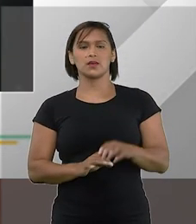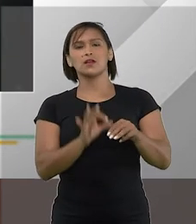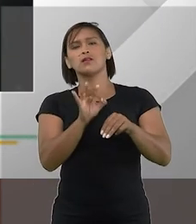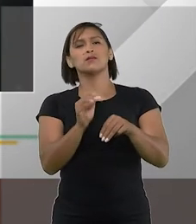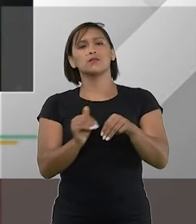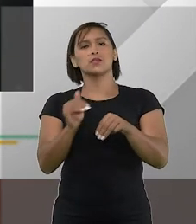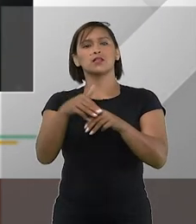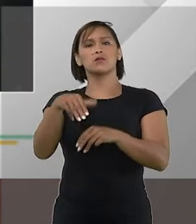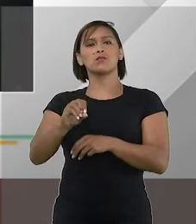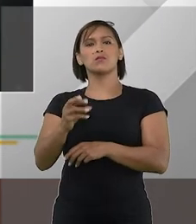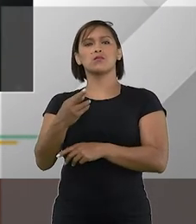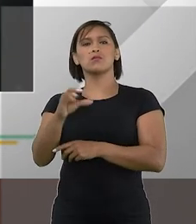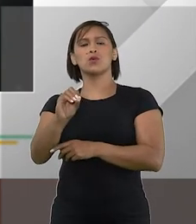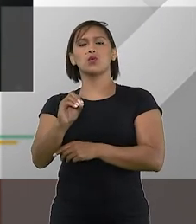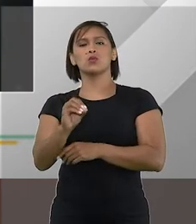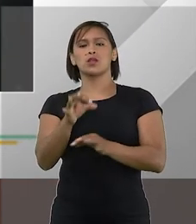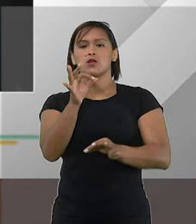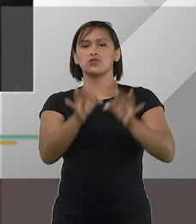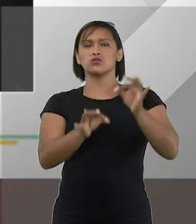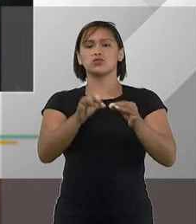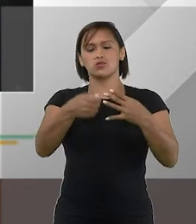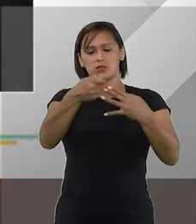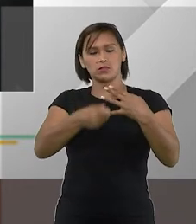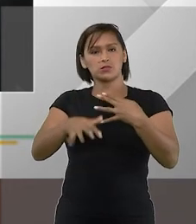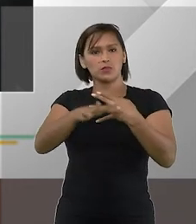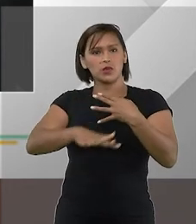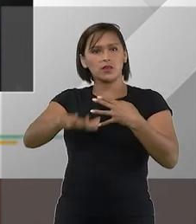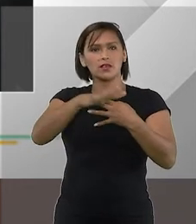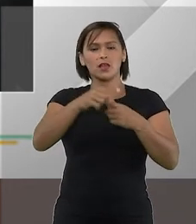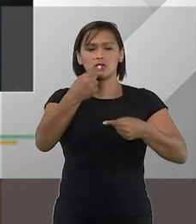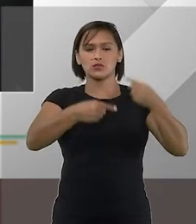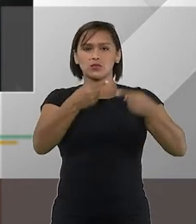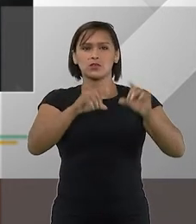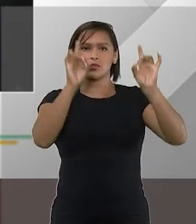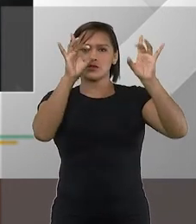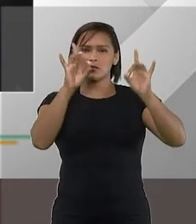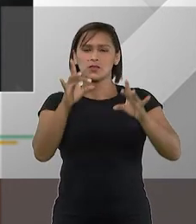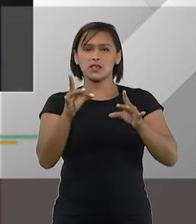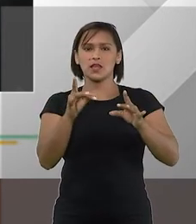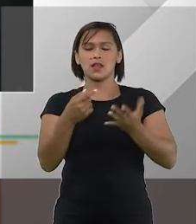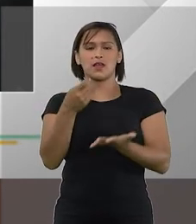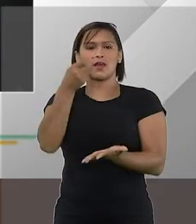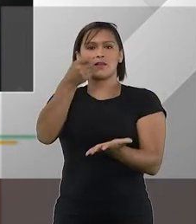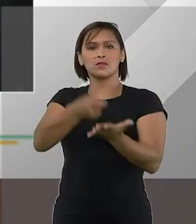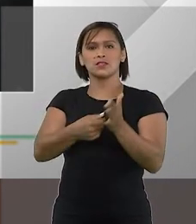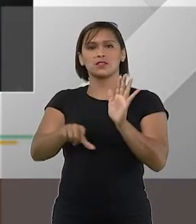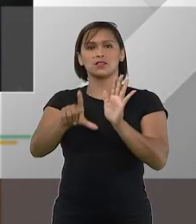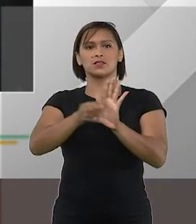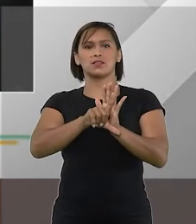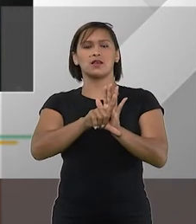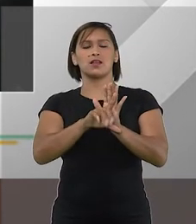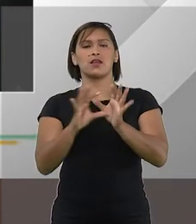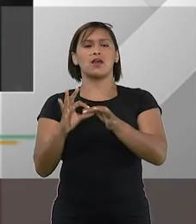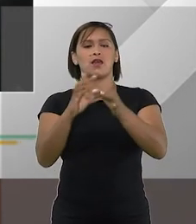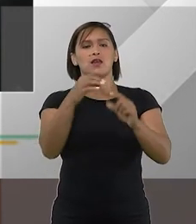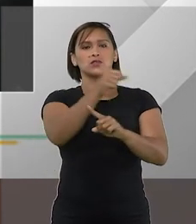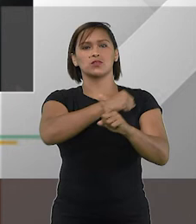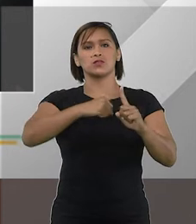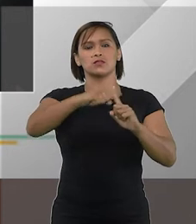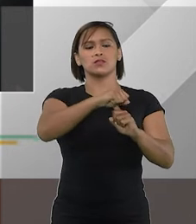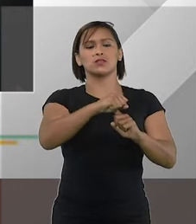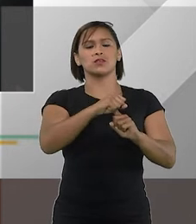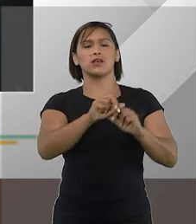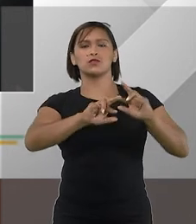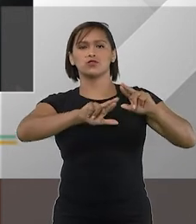Ministro Moura Ribeiro uma questão jurisprudencial que vem sendo discutida por especialistas é a aplicação da lei às sociedades